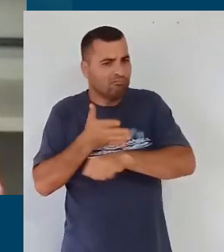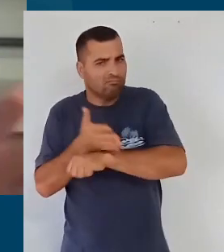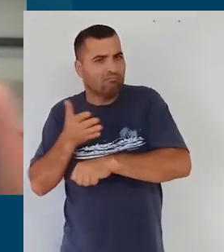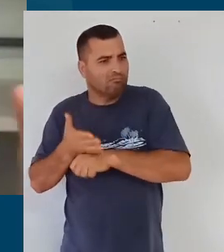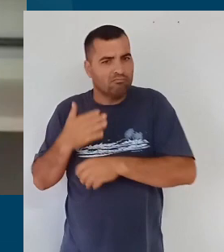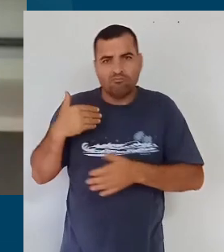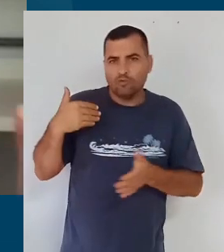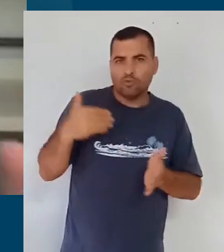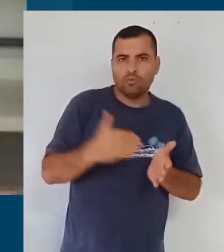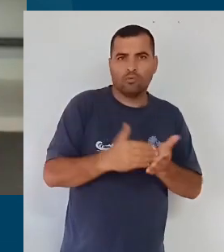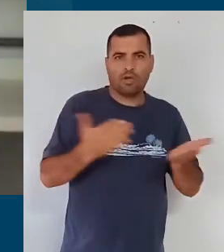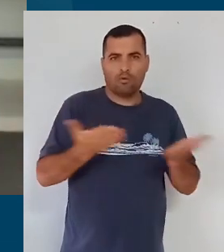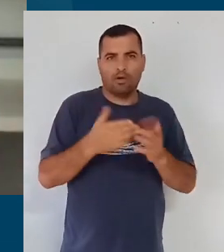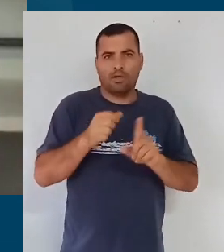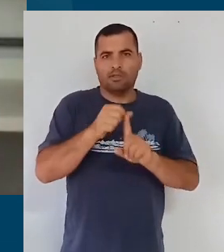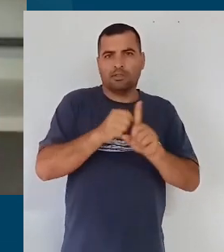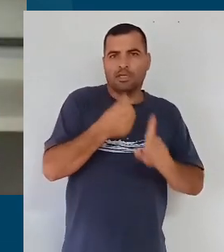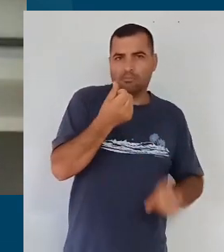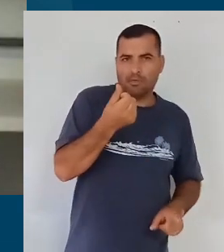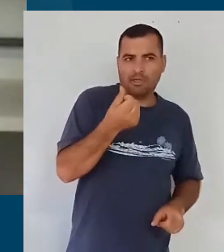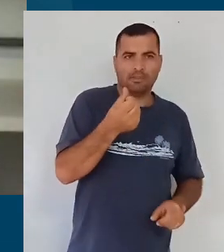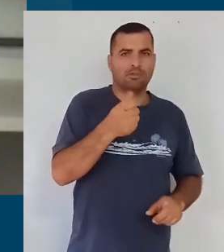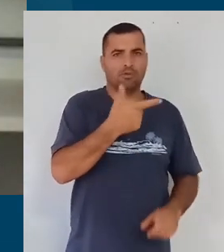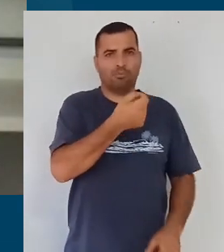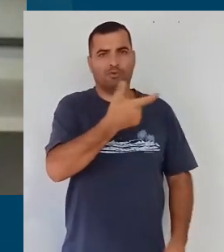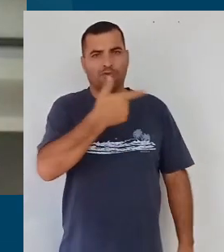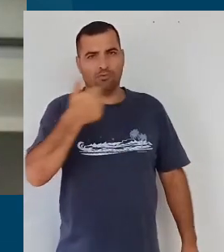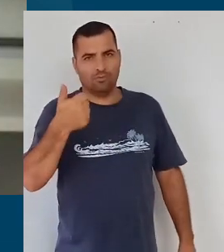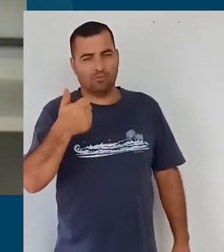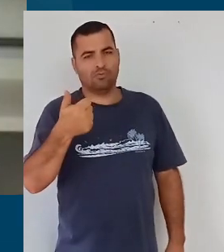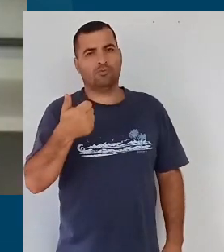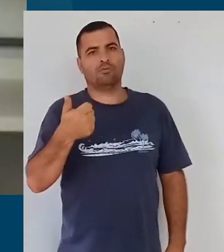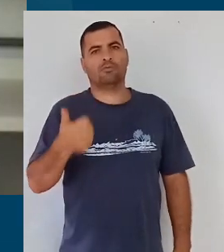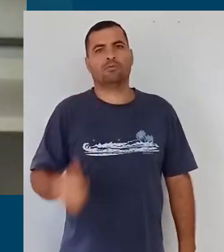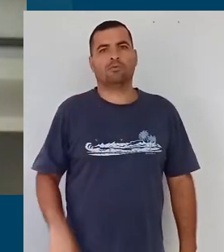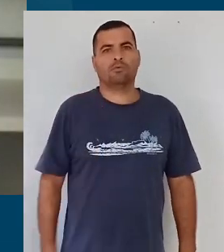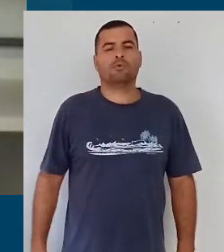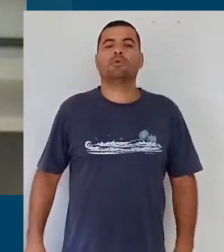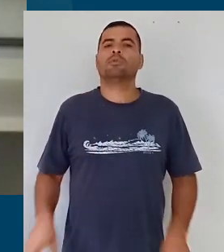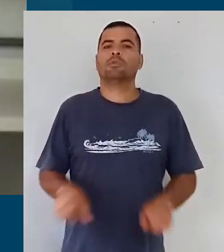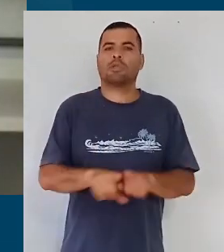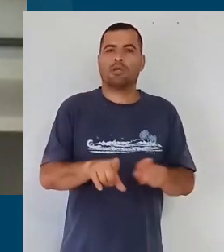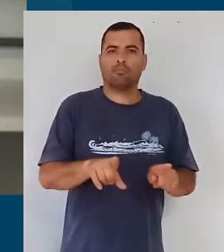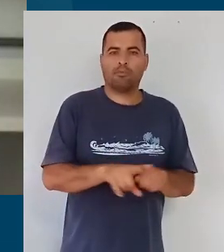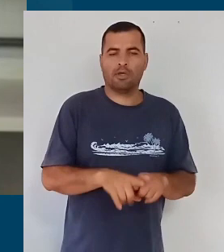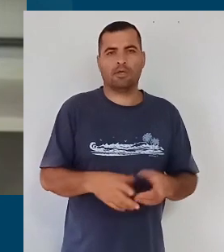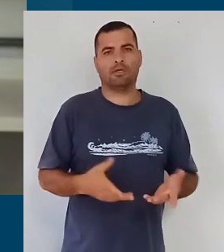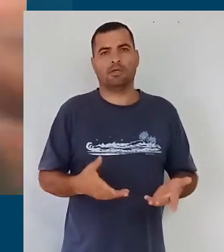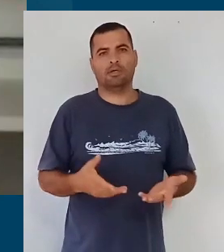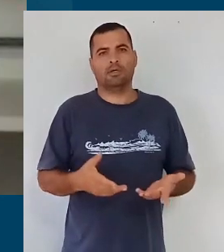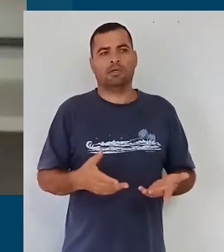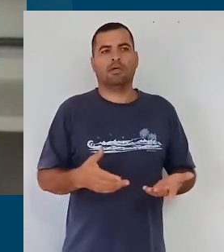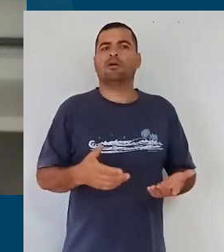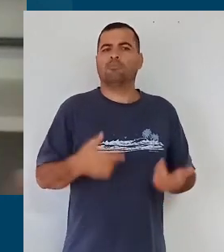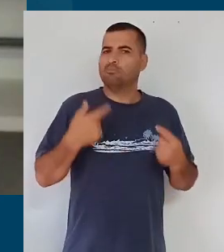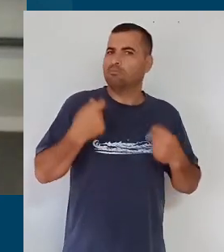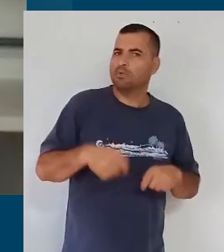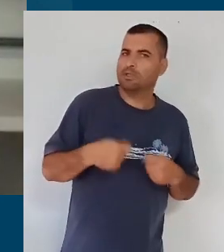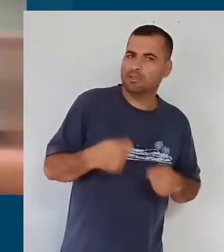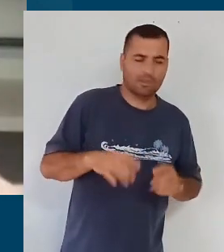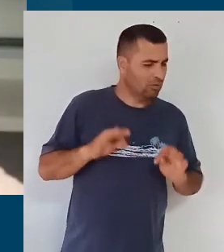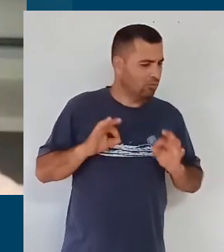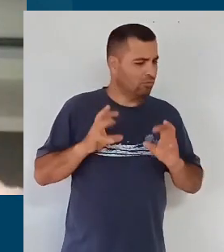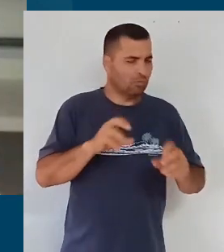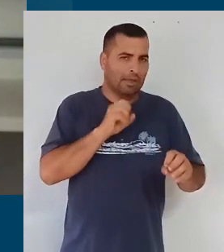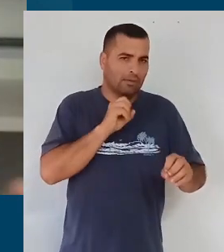particularmente, neste segundo semestre do ano de 2021, e diante de todas as demandas que todos os